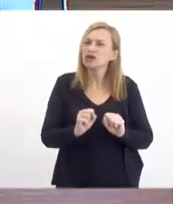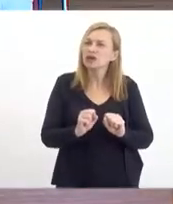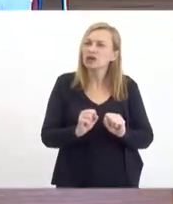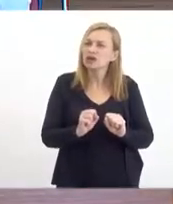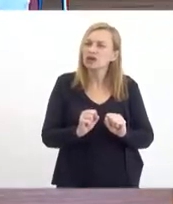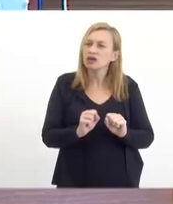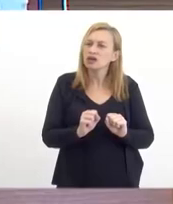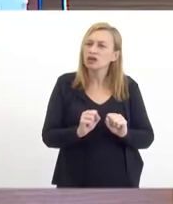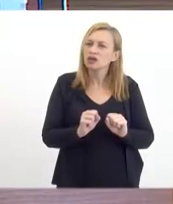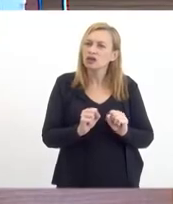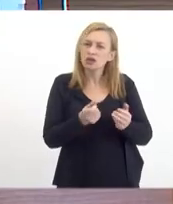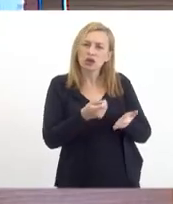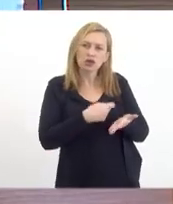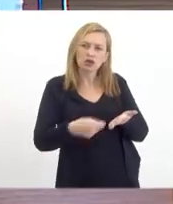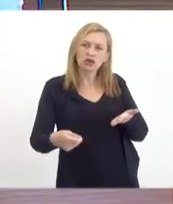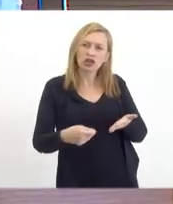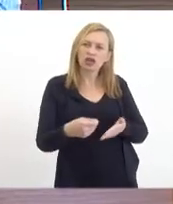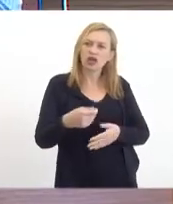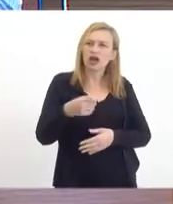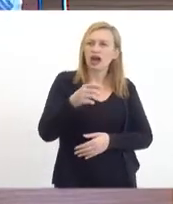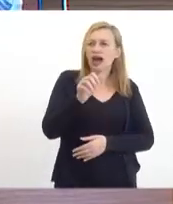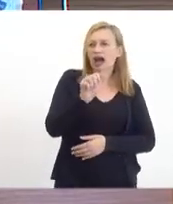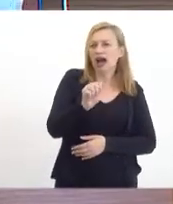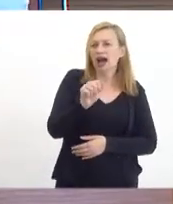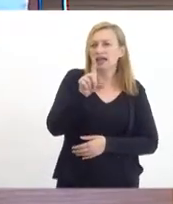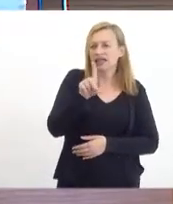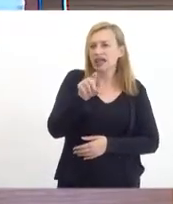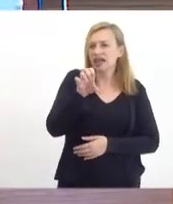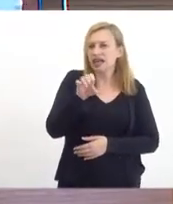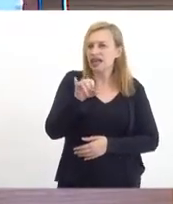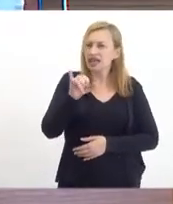até anotei aqui, a DI 497,